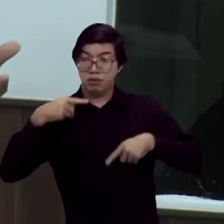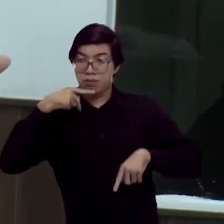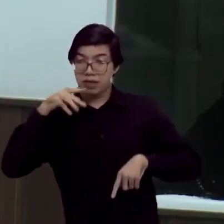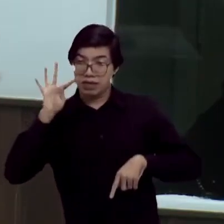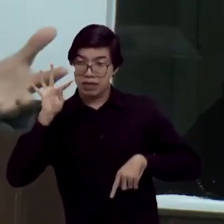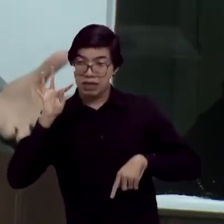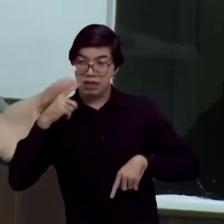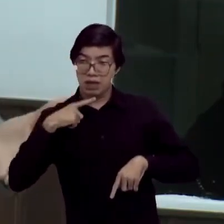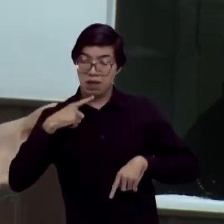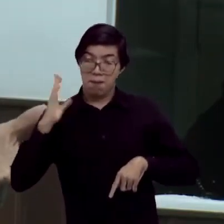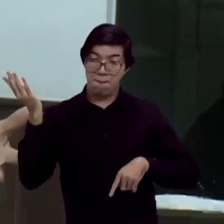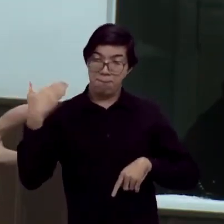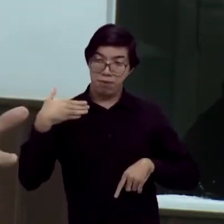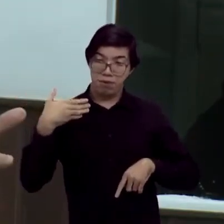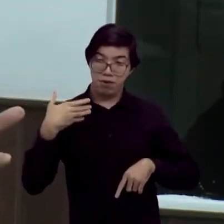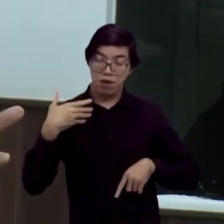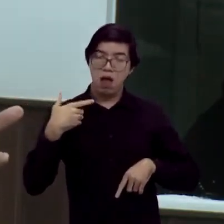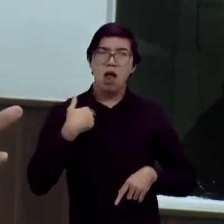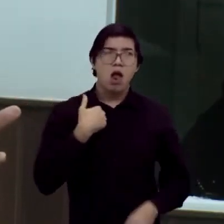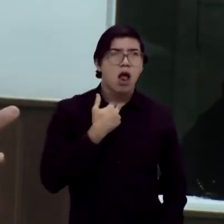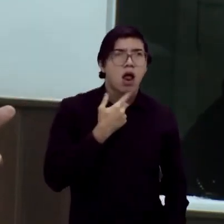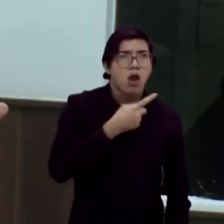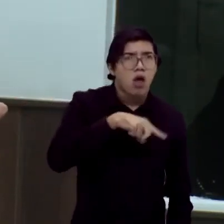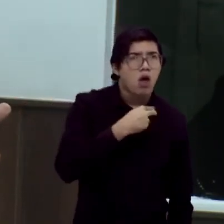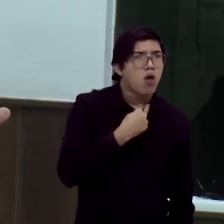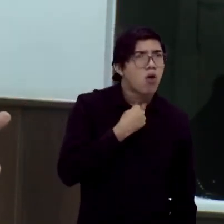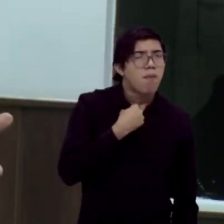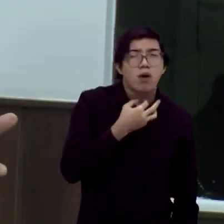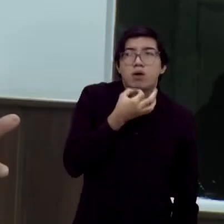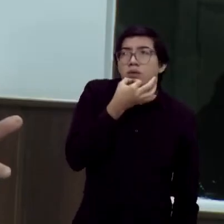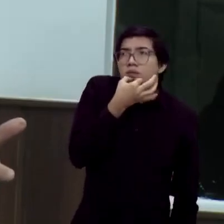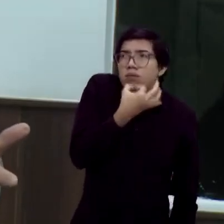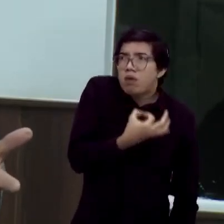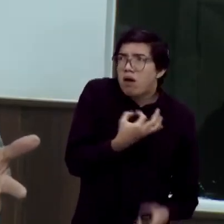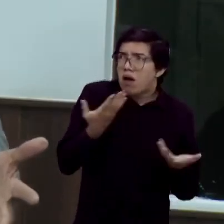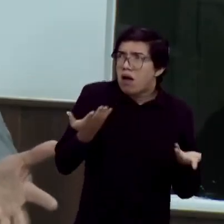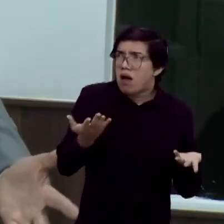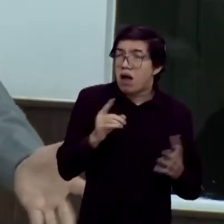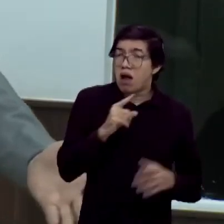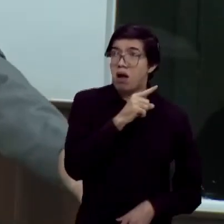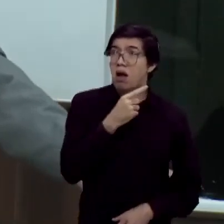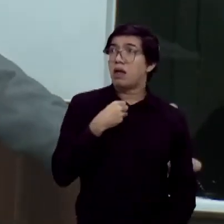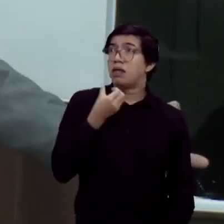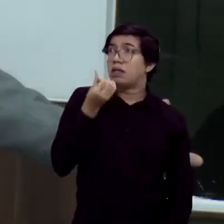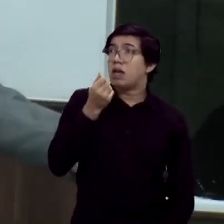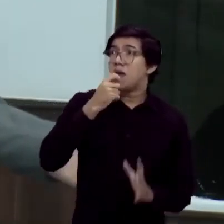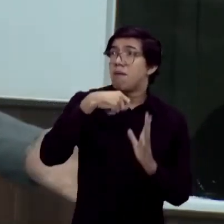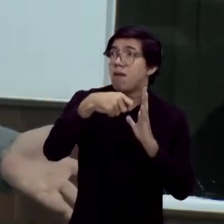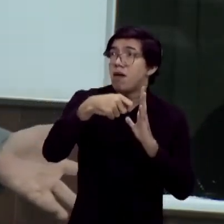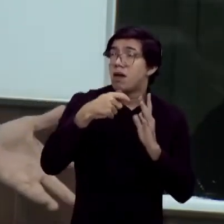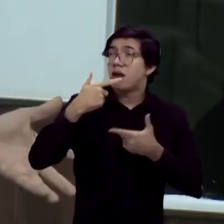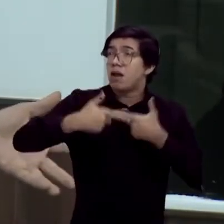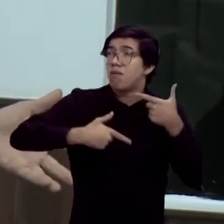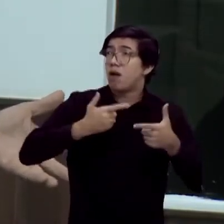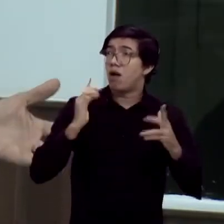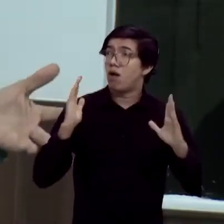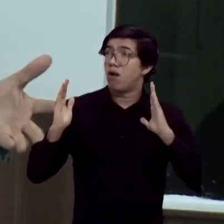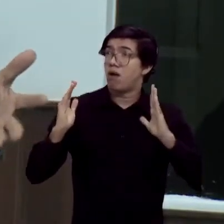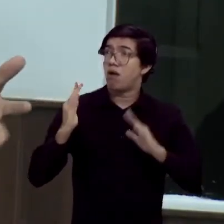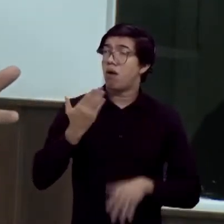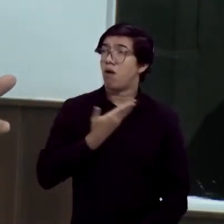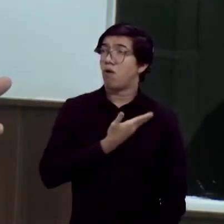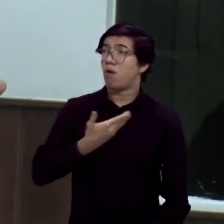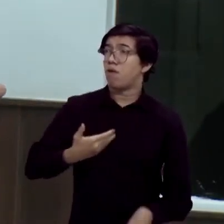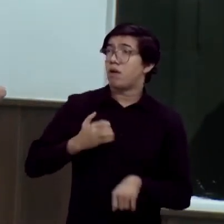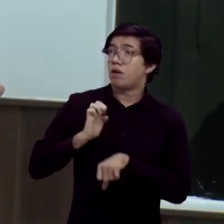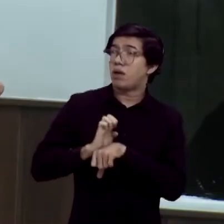Elmano, seis meses de mandato. Criticar, vereador Júlio Brisco, V. Exª é do PDT. Estou